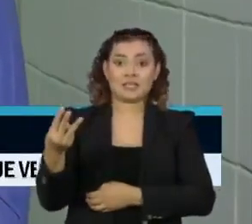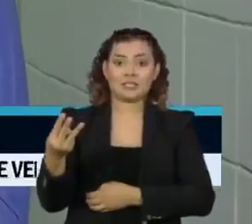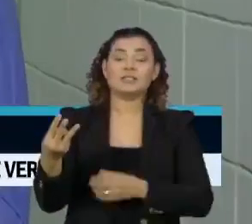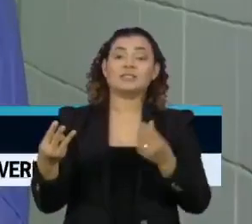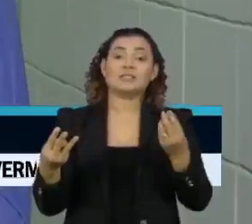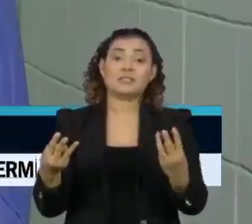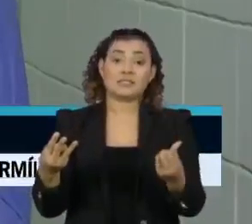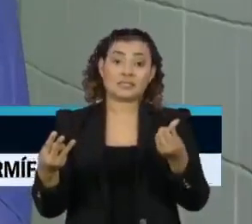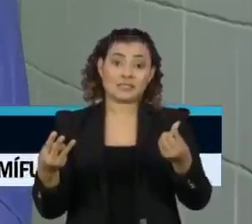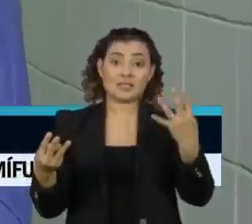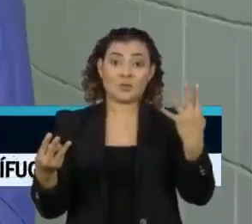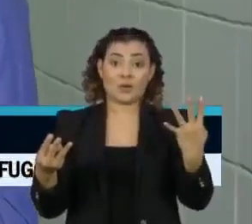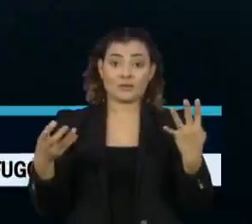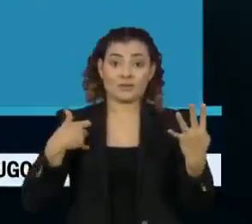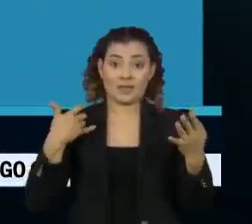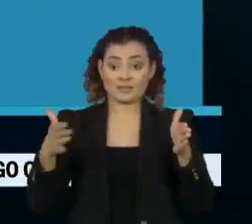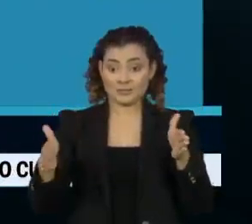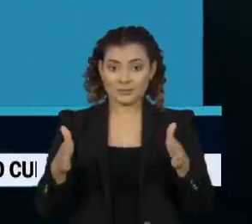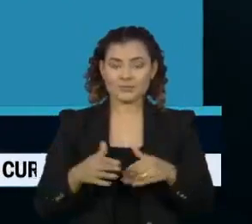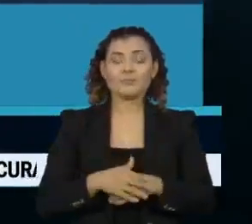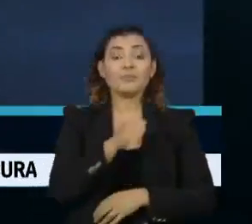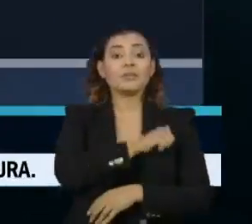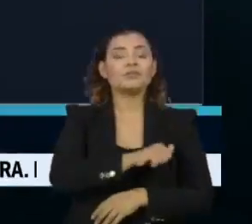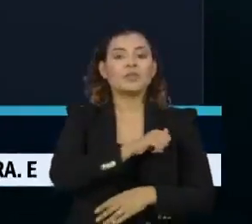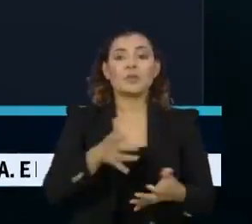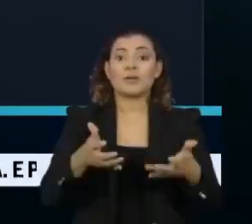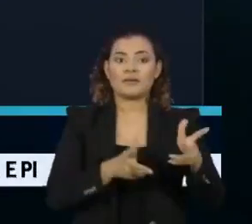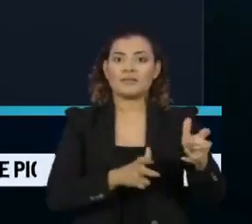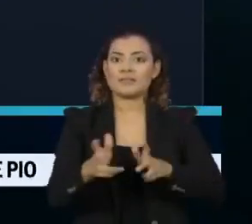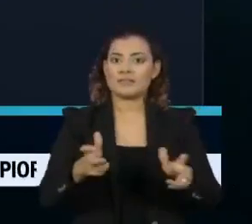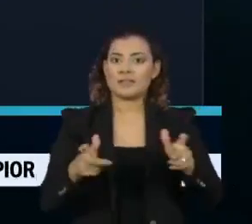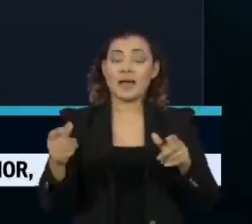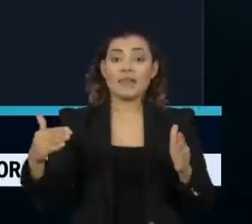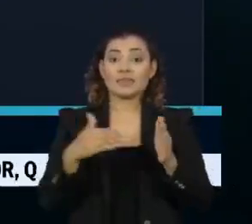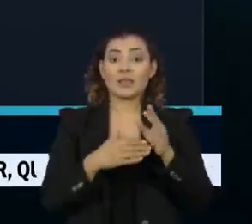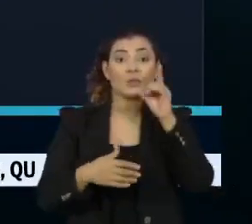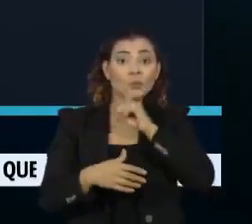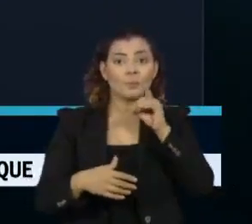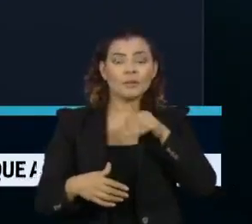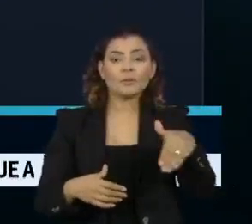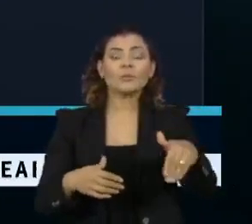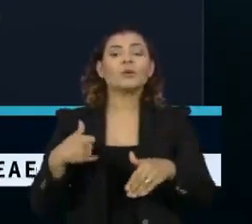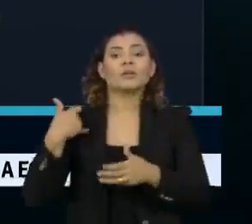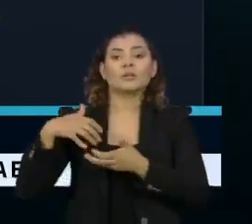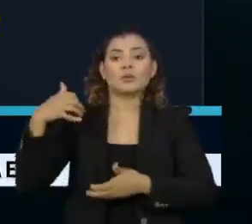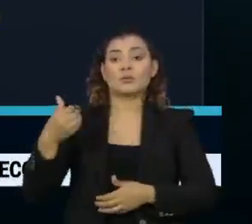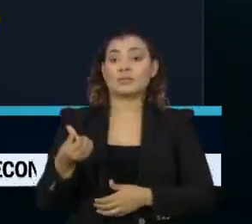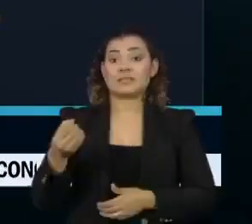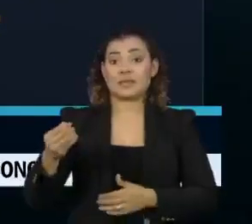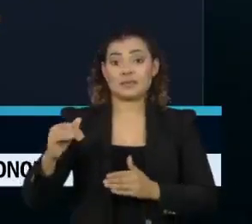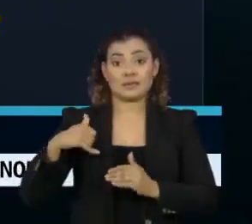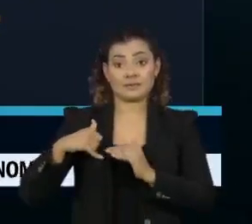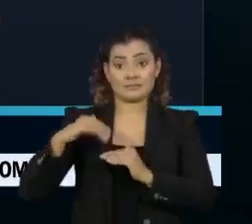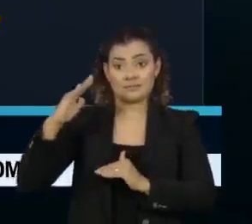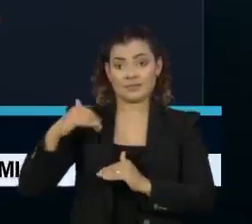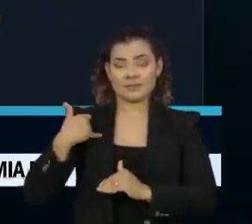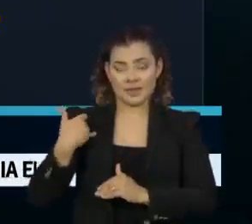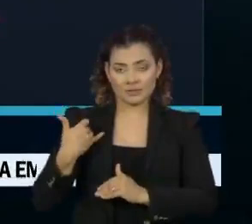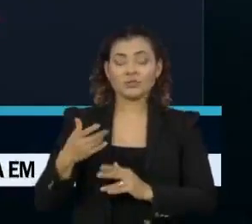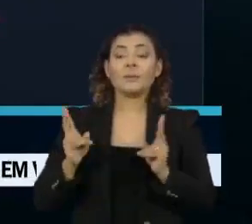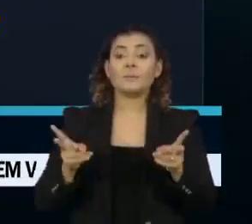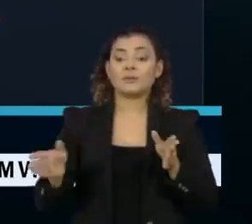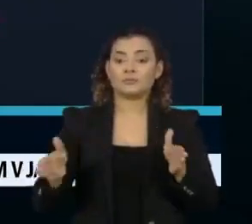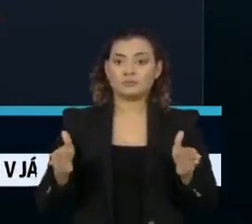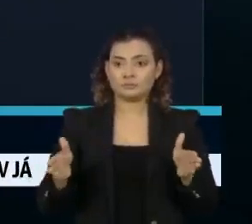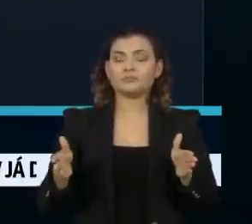e 64 anos. O Rio de Janeiro pretende vacinar, até domingo, idosos a partir dos 60 anos. Mesma faixa